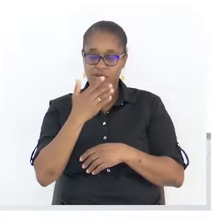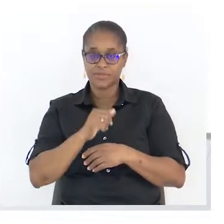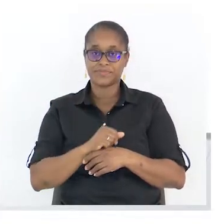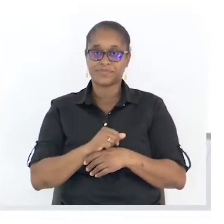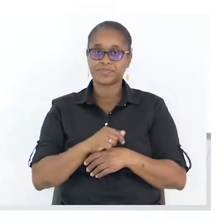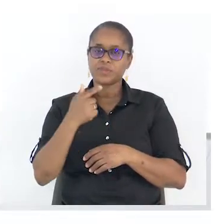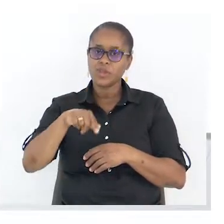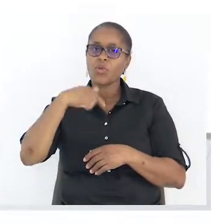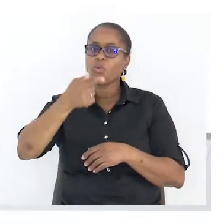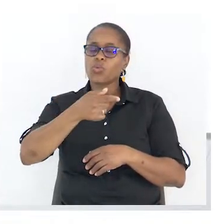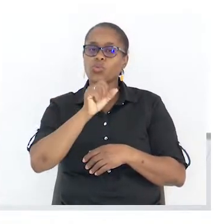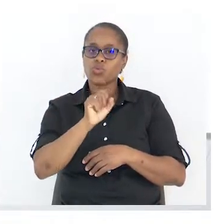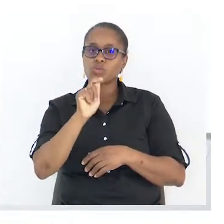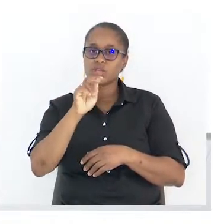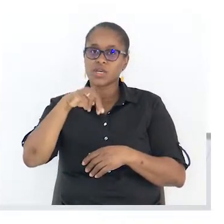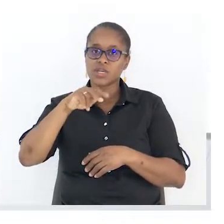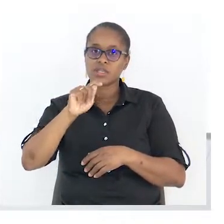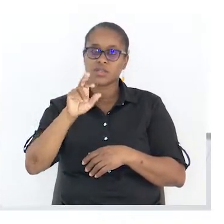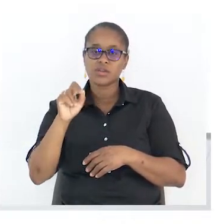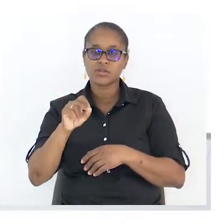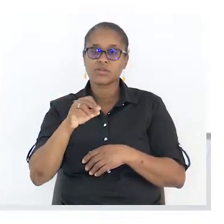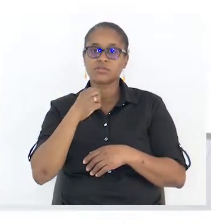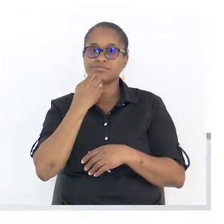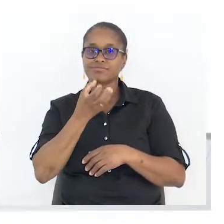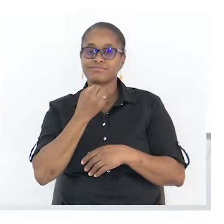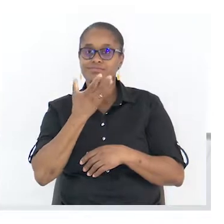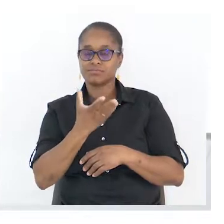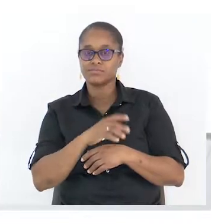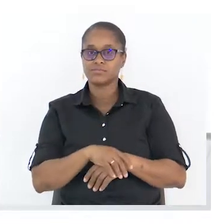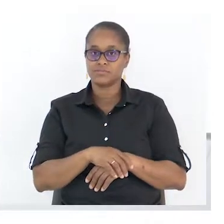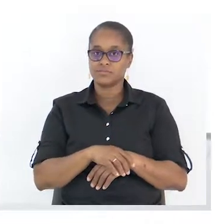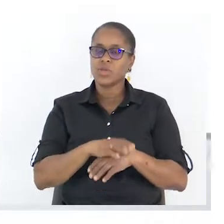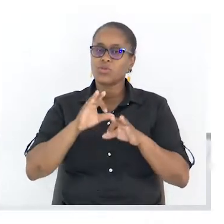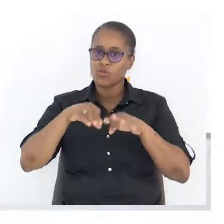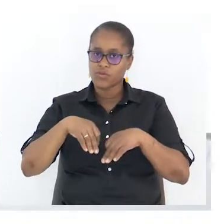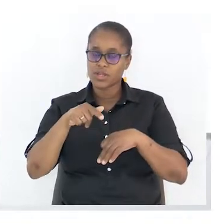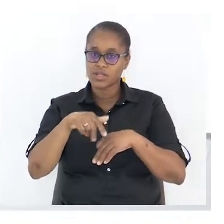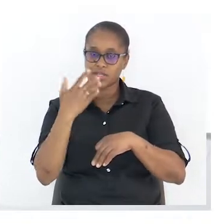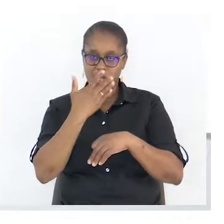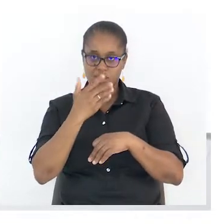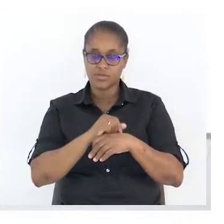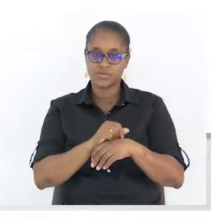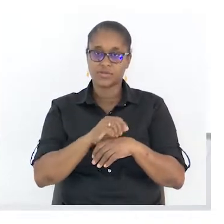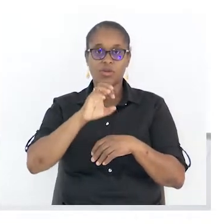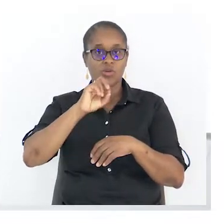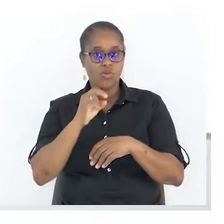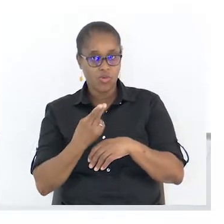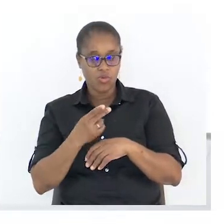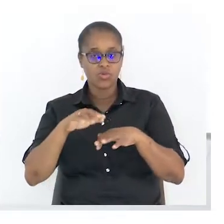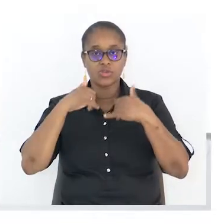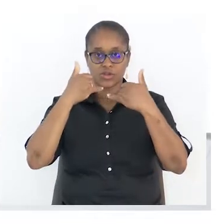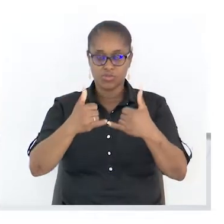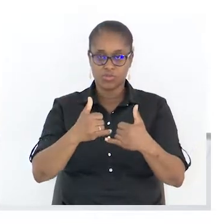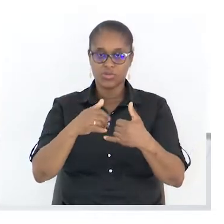que é o género argumentativo. No final desta aula, ou então, depois de trabalhares,